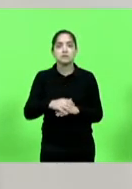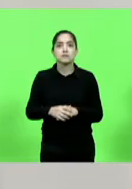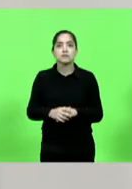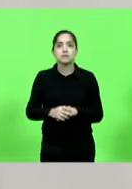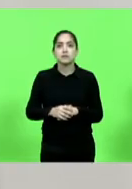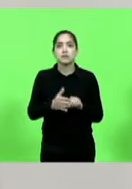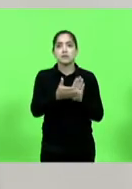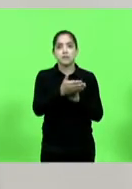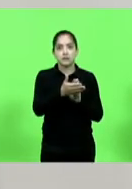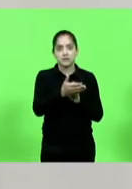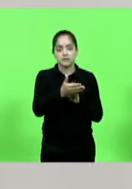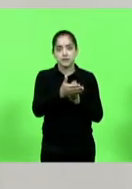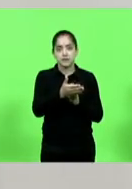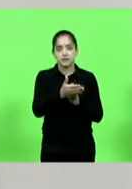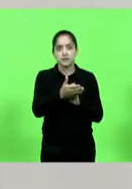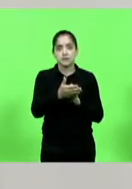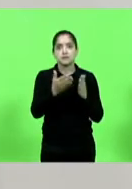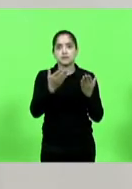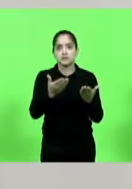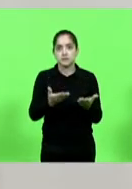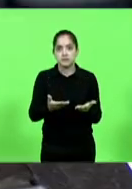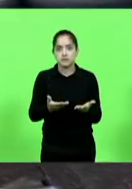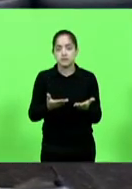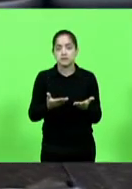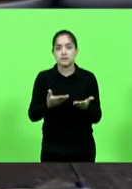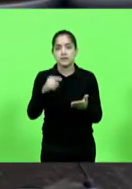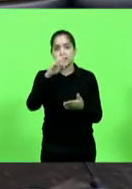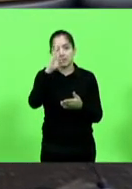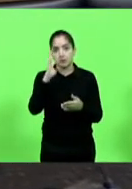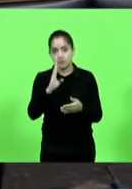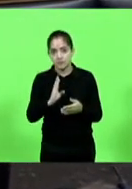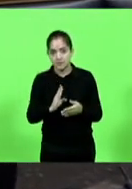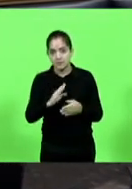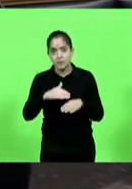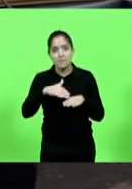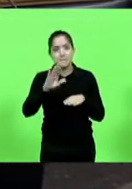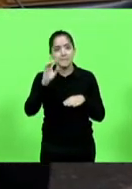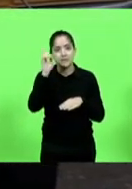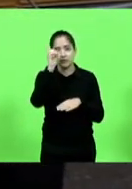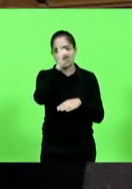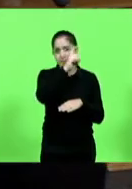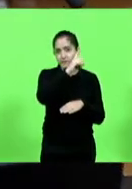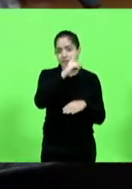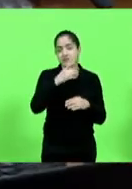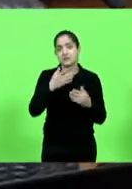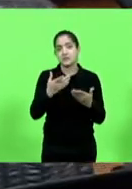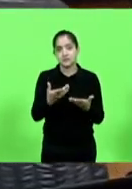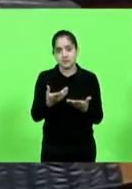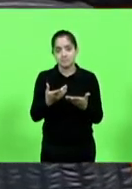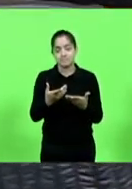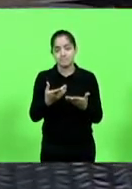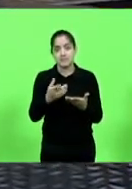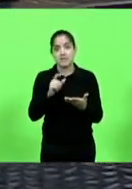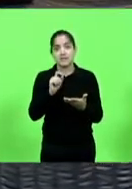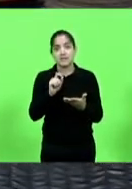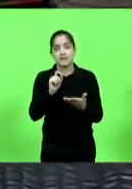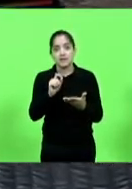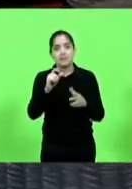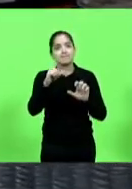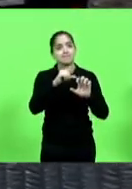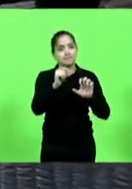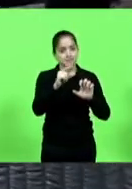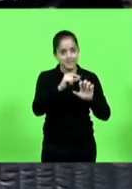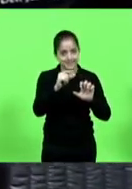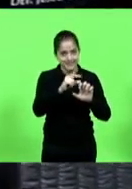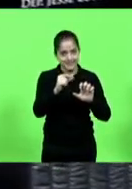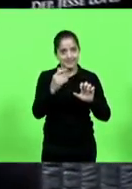meus parabéns, o senhor fez o que no Brasil é uma das tarefas mais difíceis que existem, que foi empreender nesse